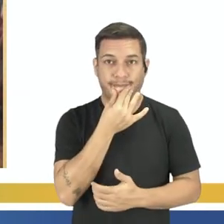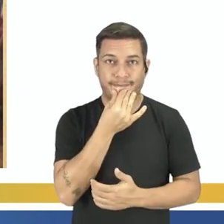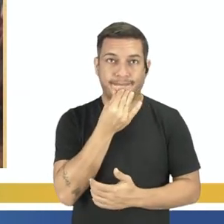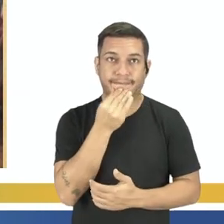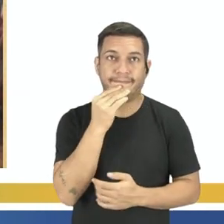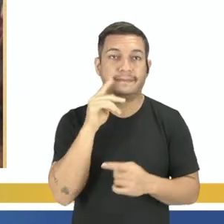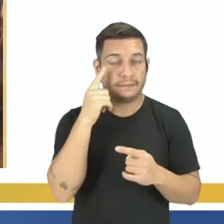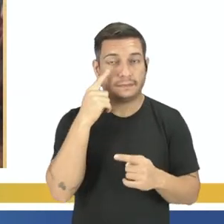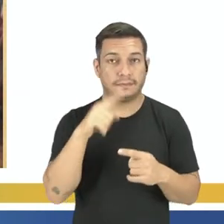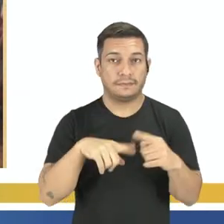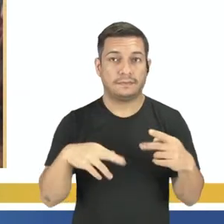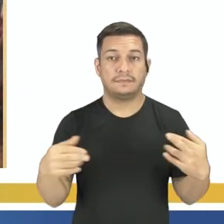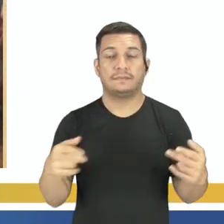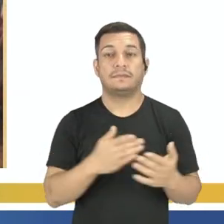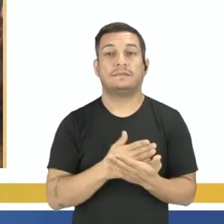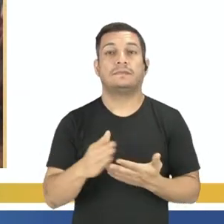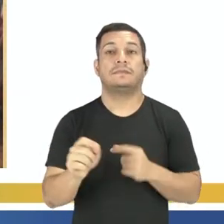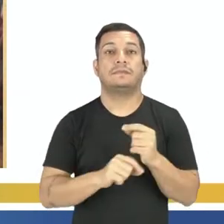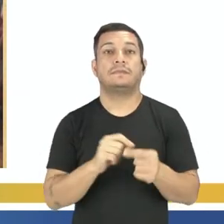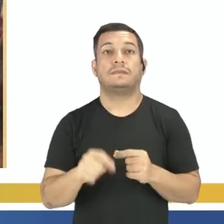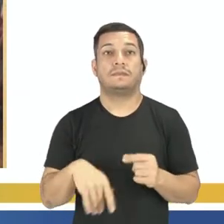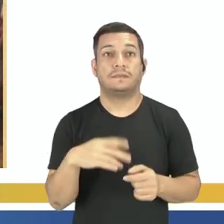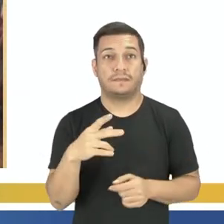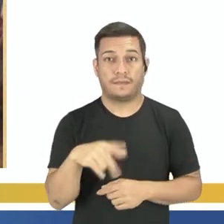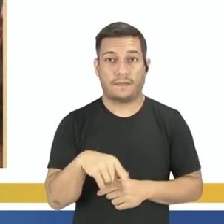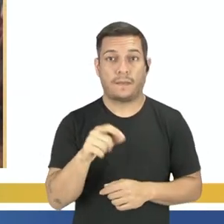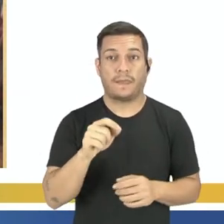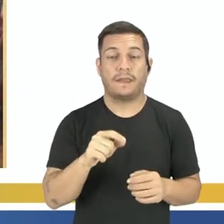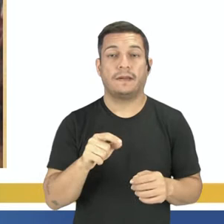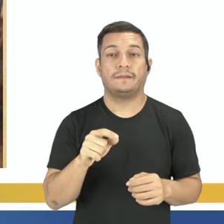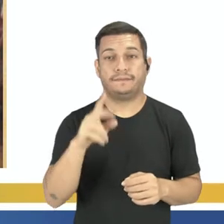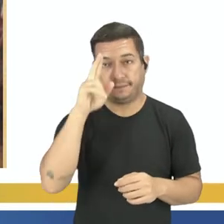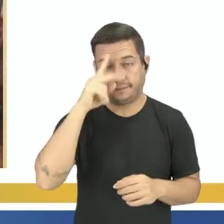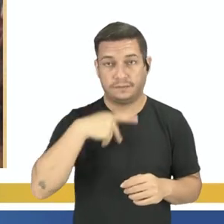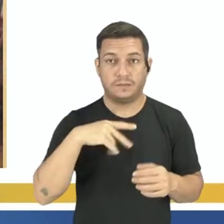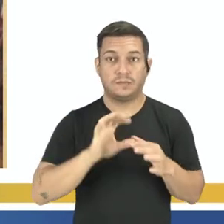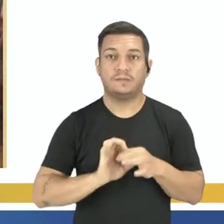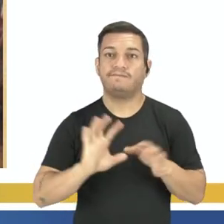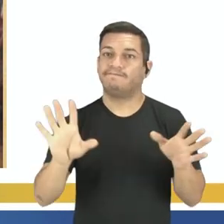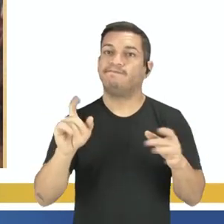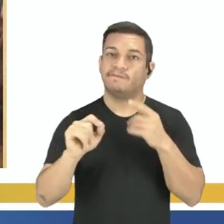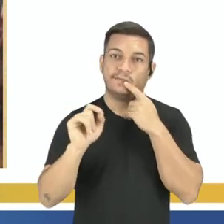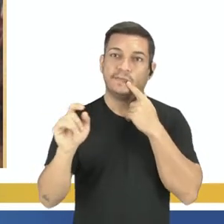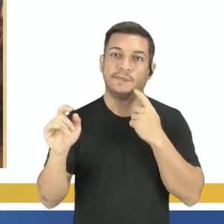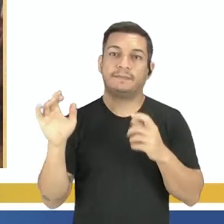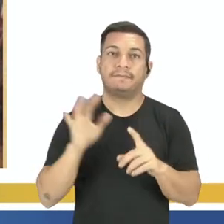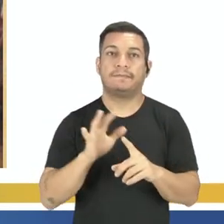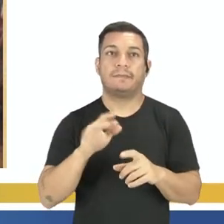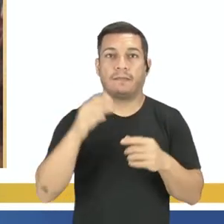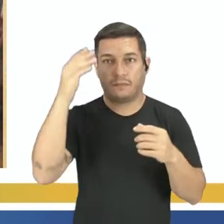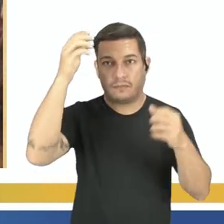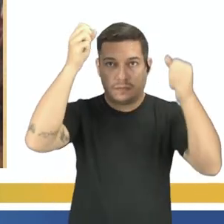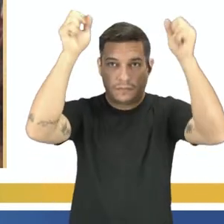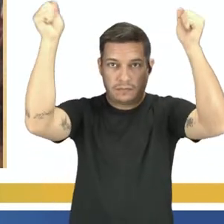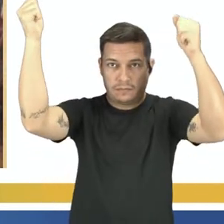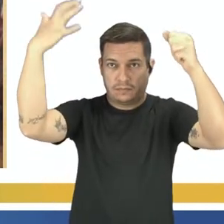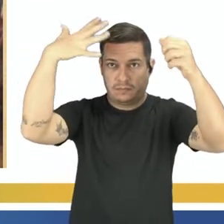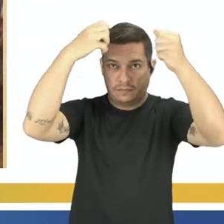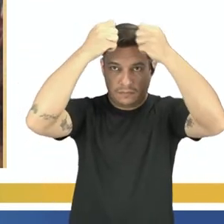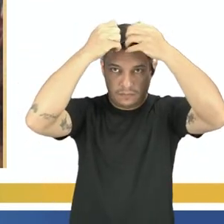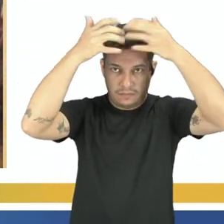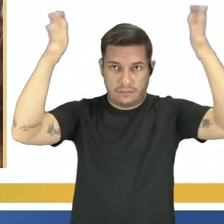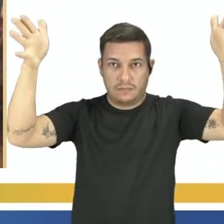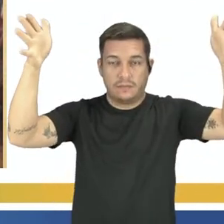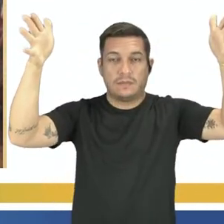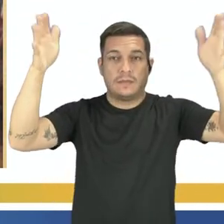que já começa com um antecedente muito forte para essas independências, no caso influências iluministas, né? Nosso material está falando